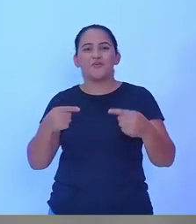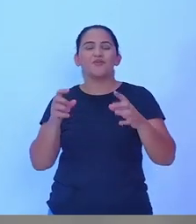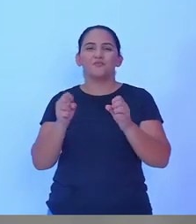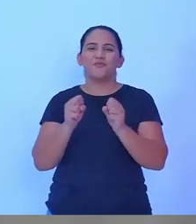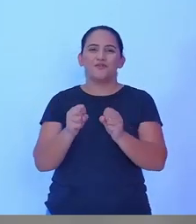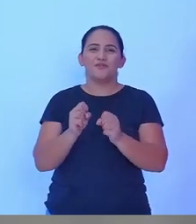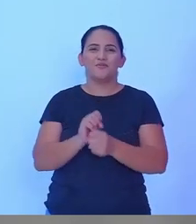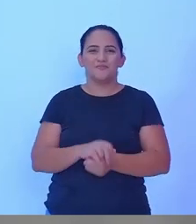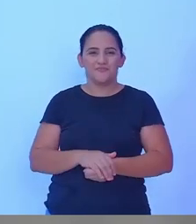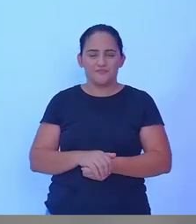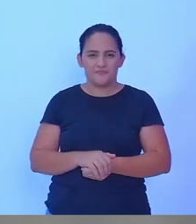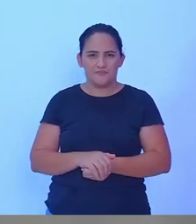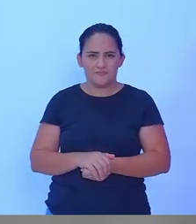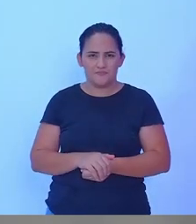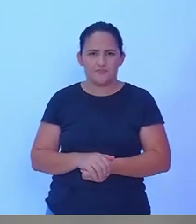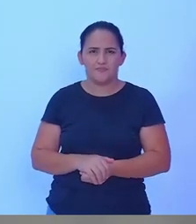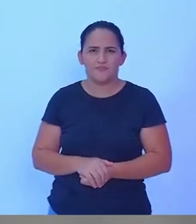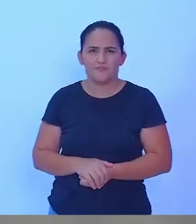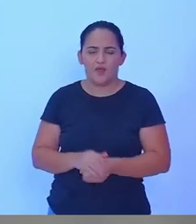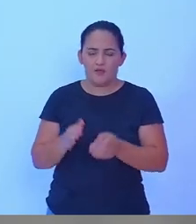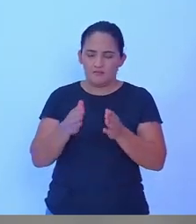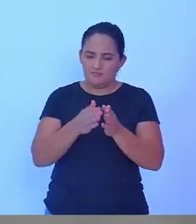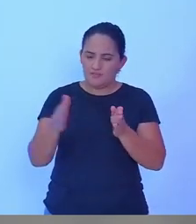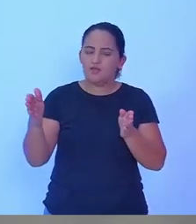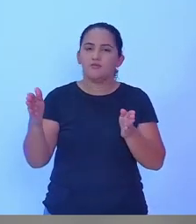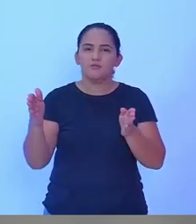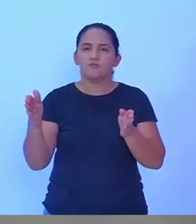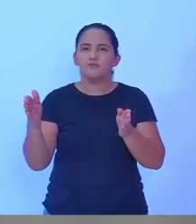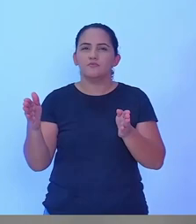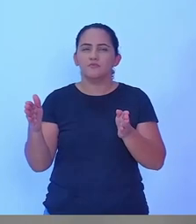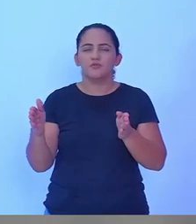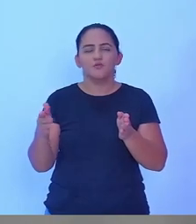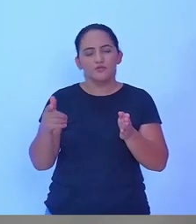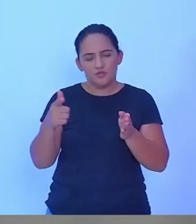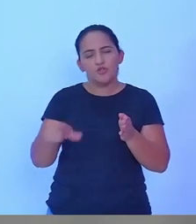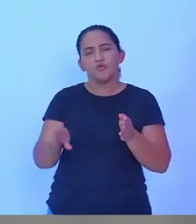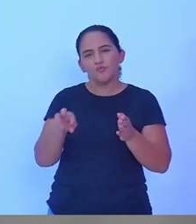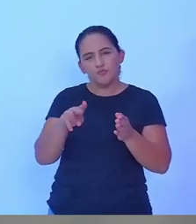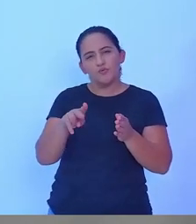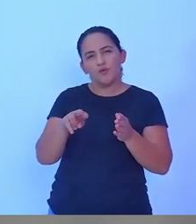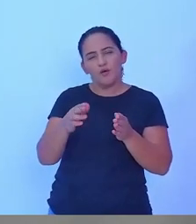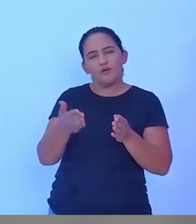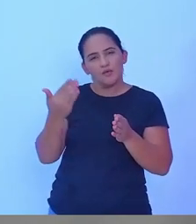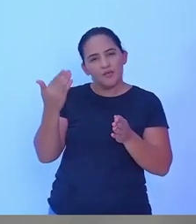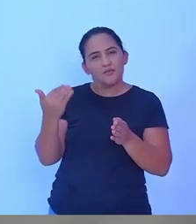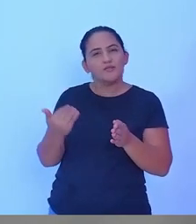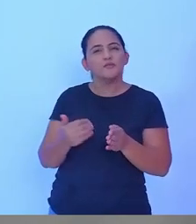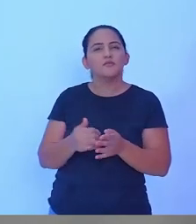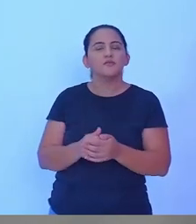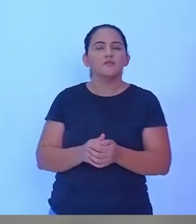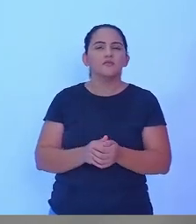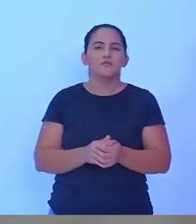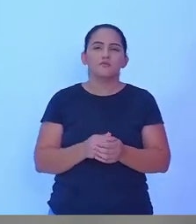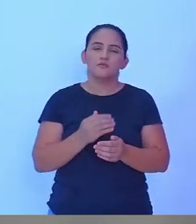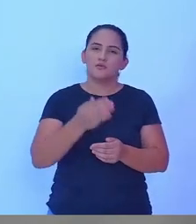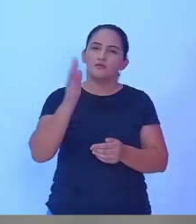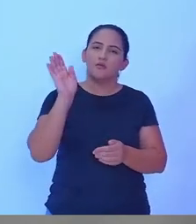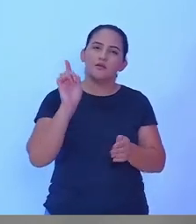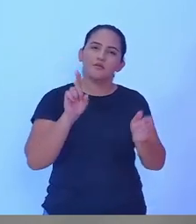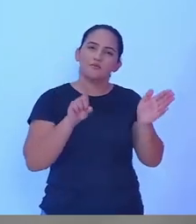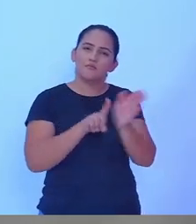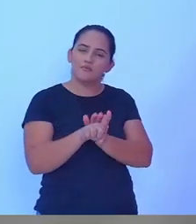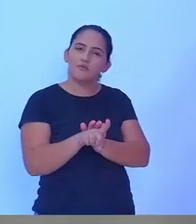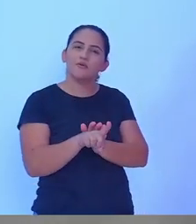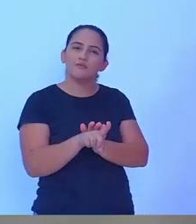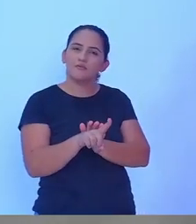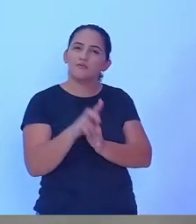de Moura. Bom, nesse bloco, nós temos o mesmo sistema do bloco anterior, né? O candidato faz pergunta para o candidato,